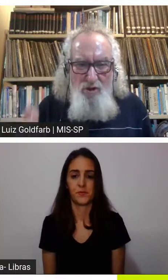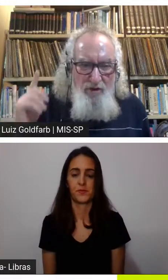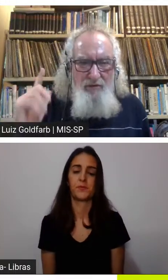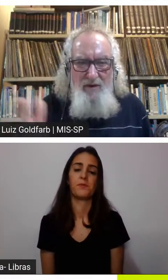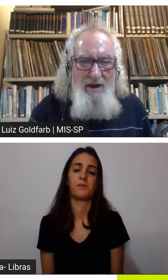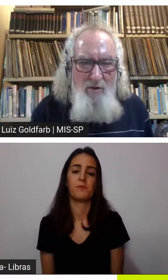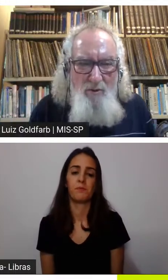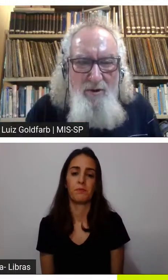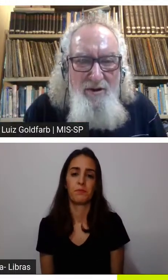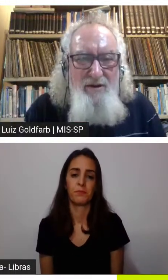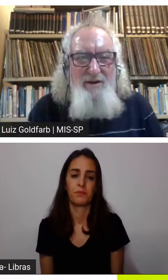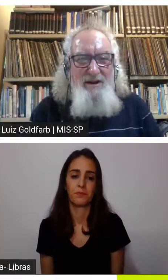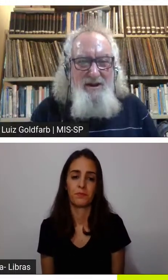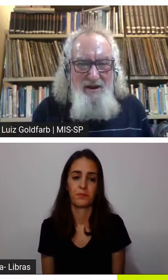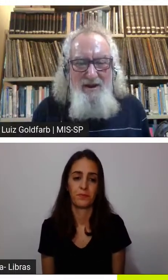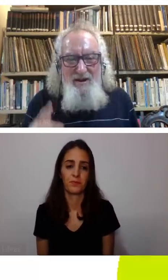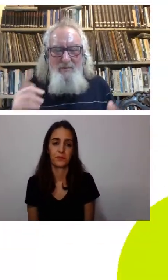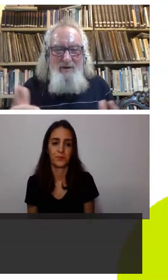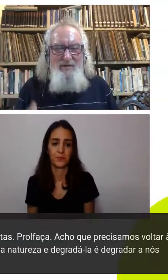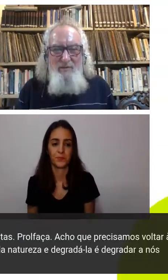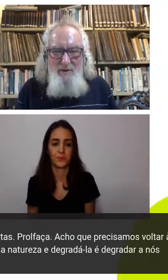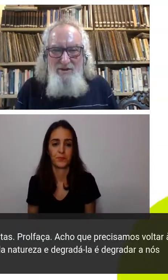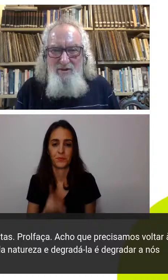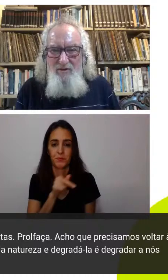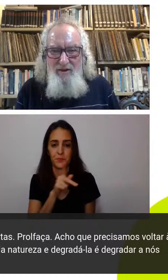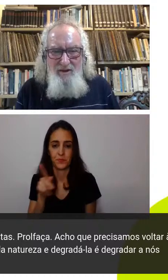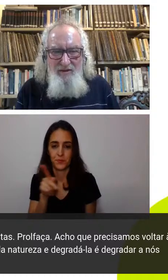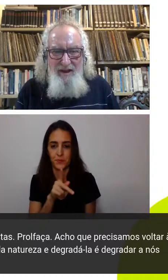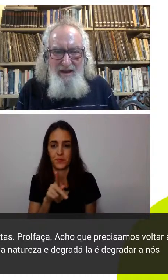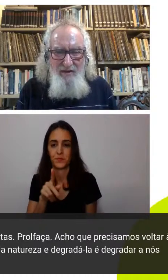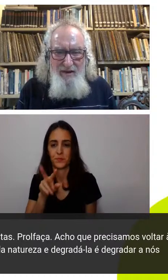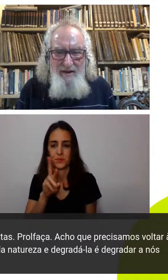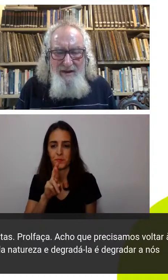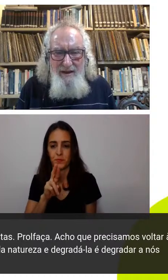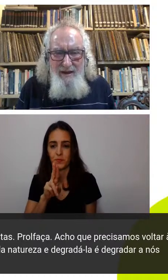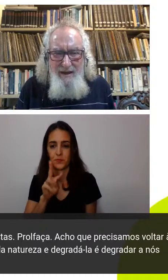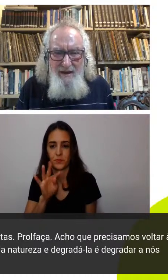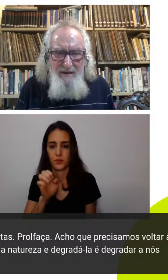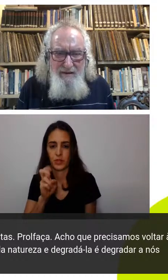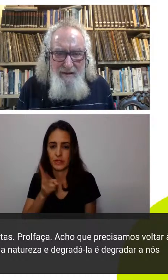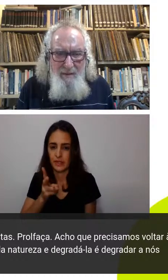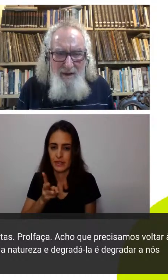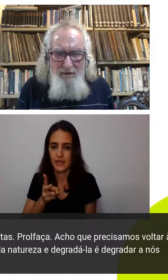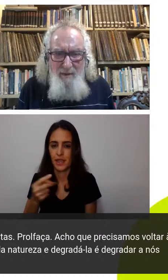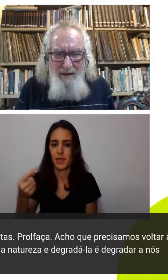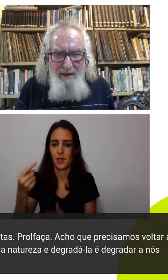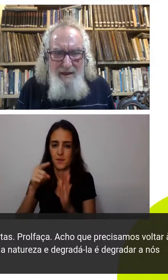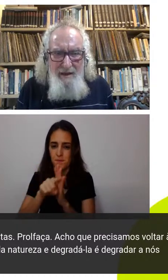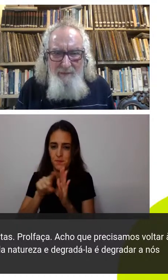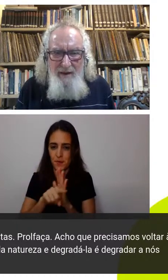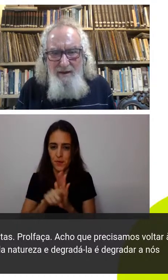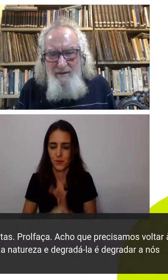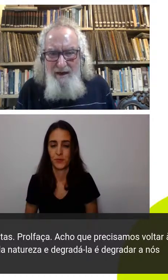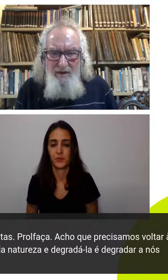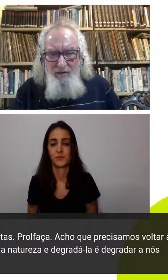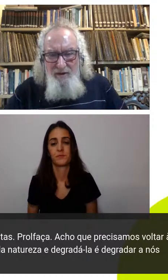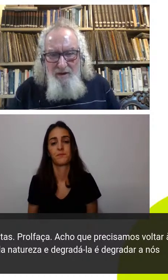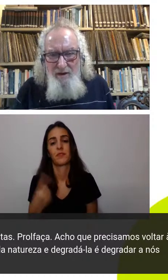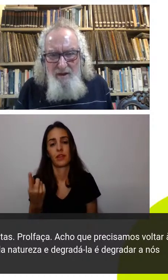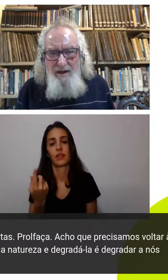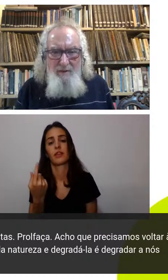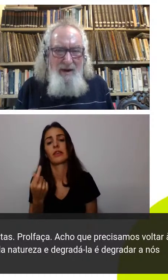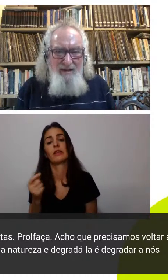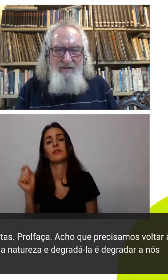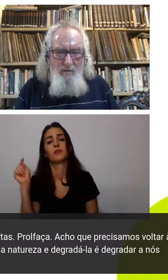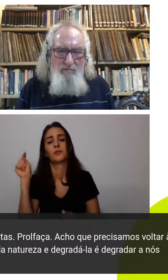Abud nosso fiel participante do Cine Ciência ele na mesma linha ele traz